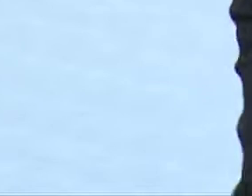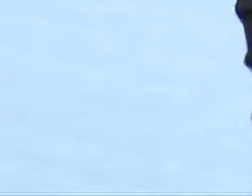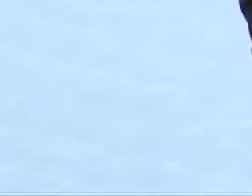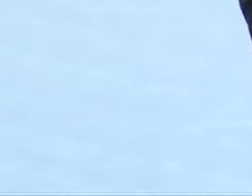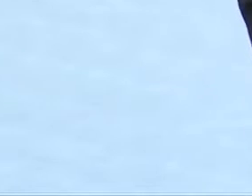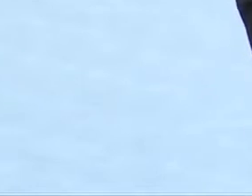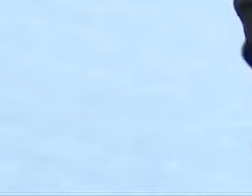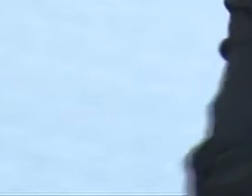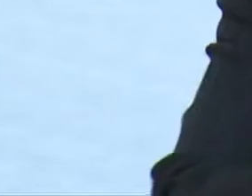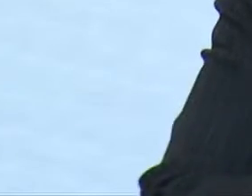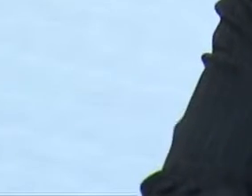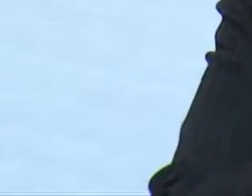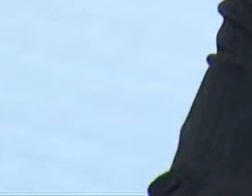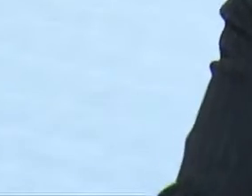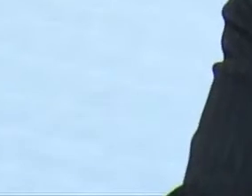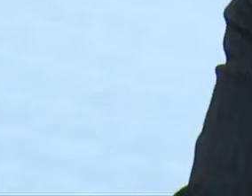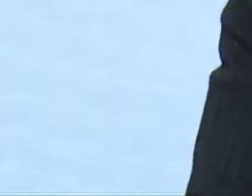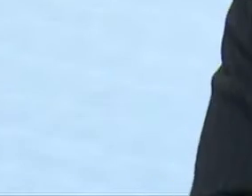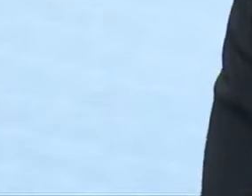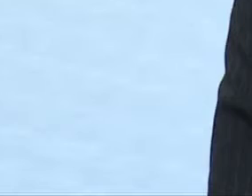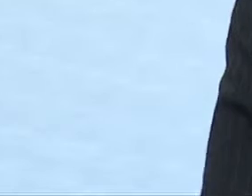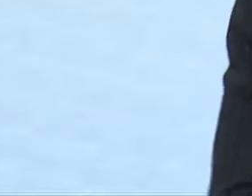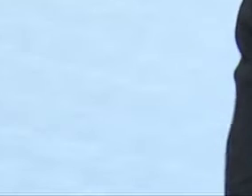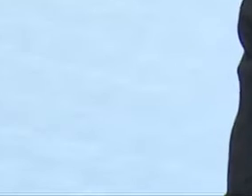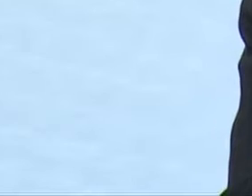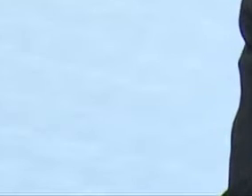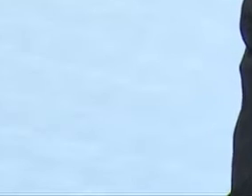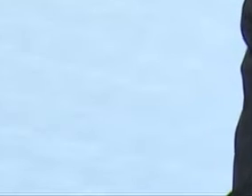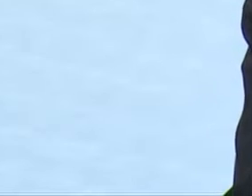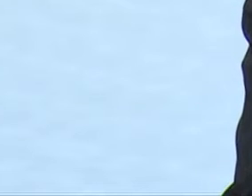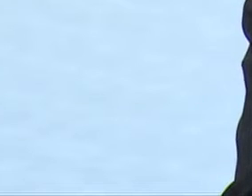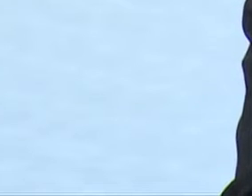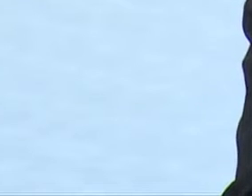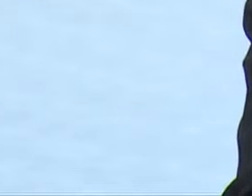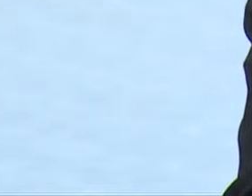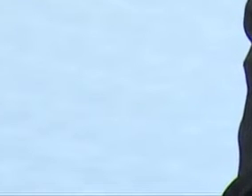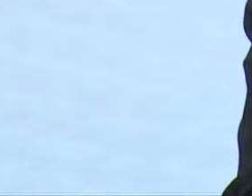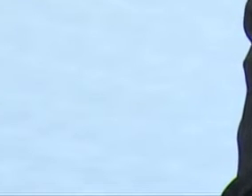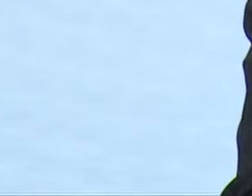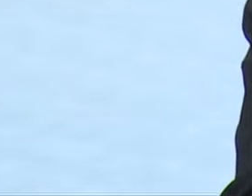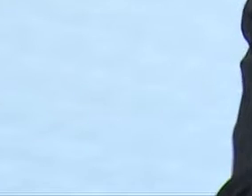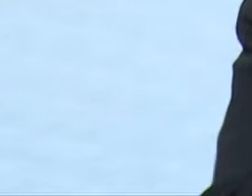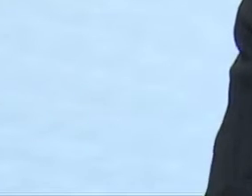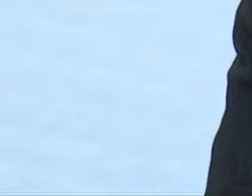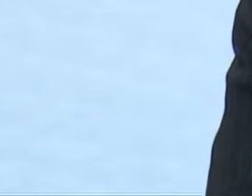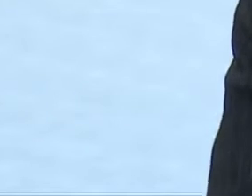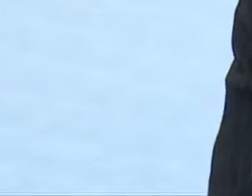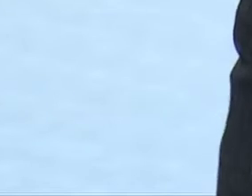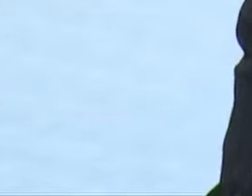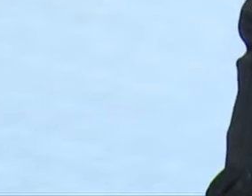Então, a emenda já vem trazer o que o TAC está, a assinatura do presente